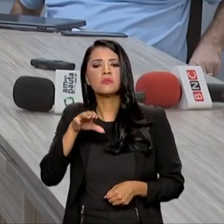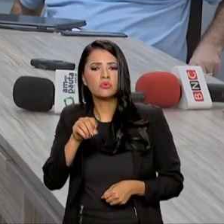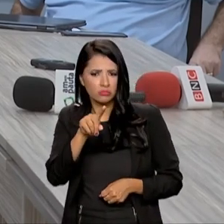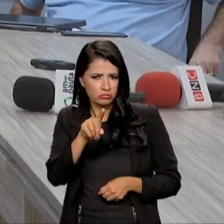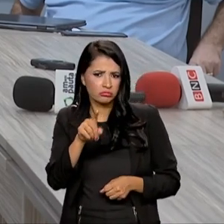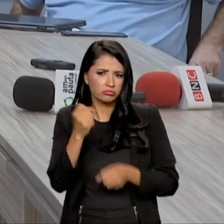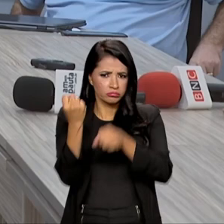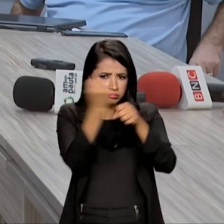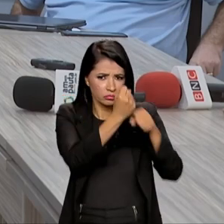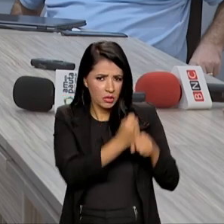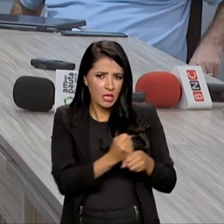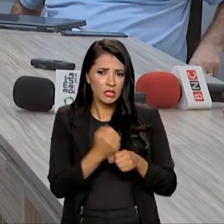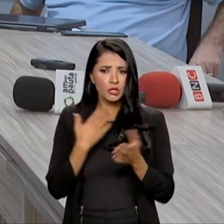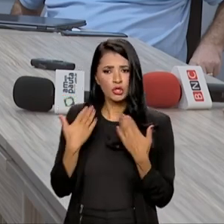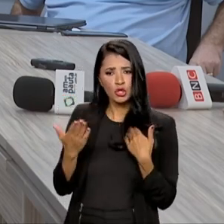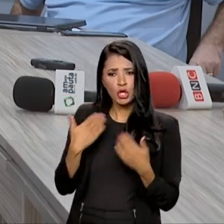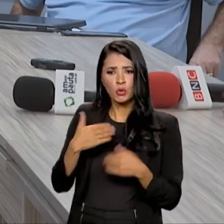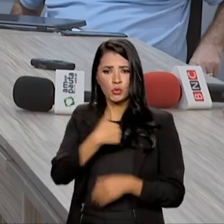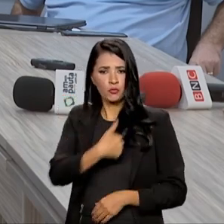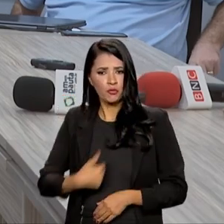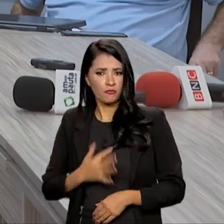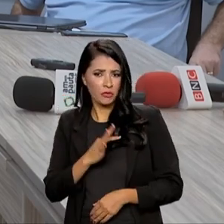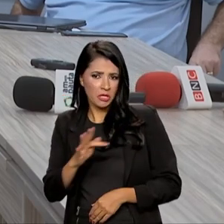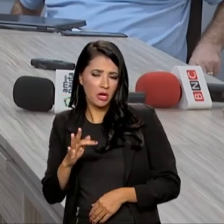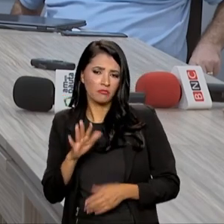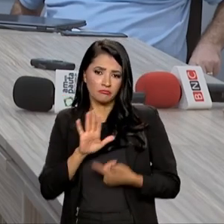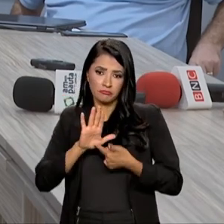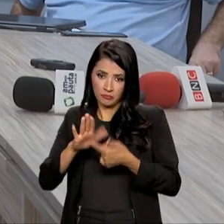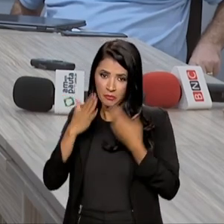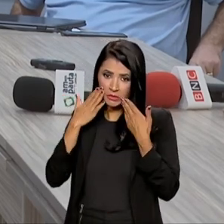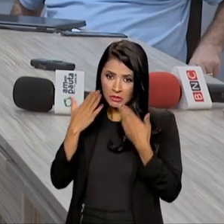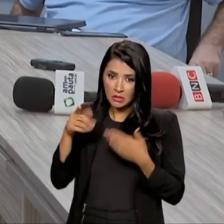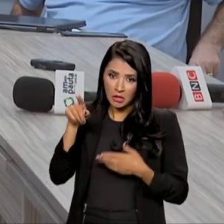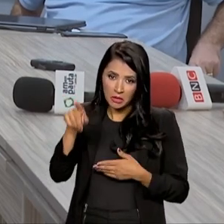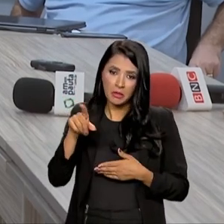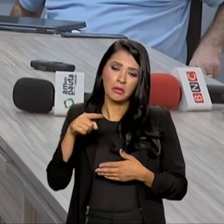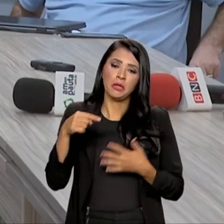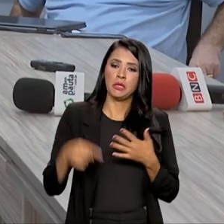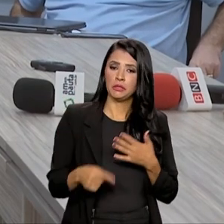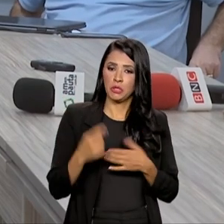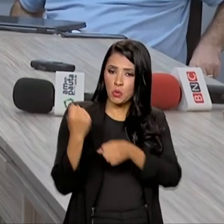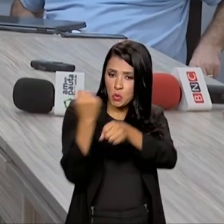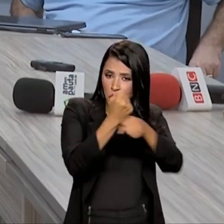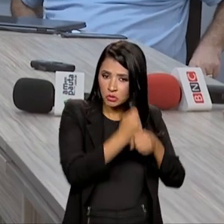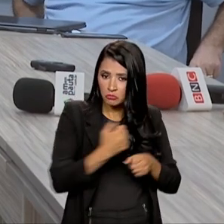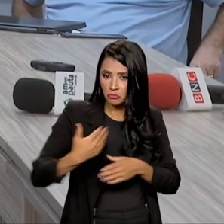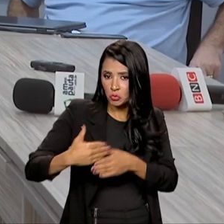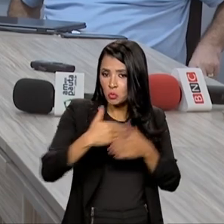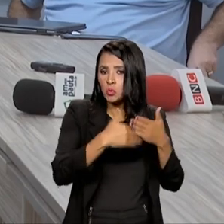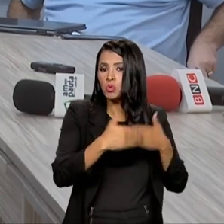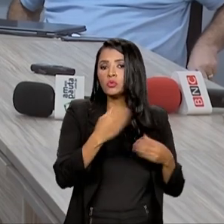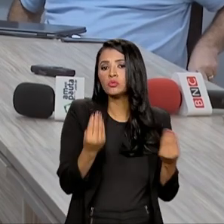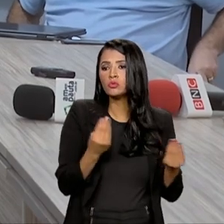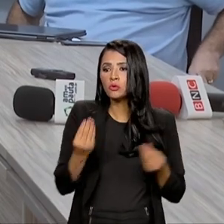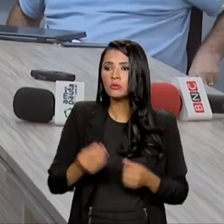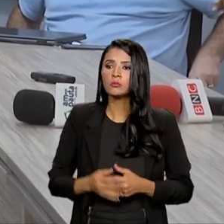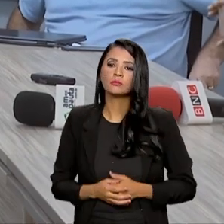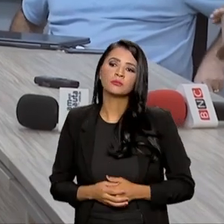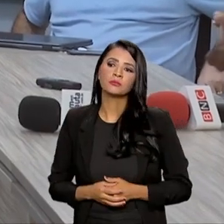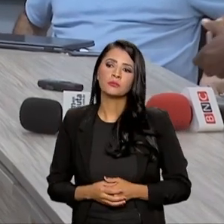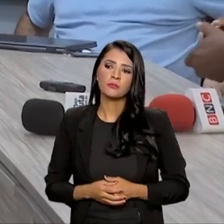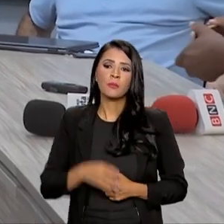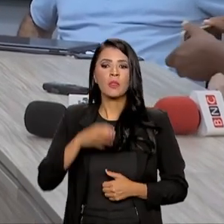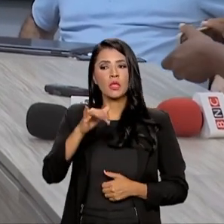buscar esse diálogo com governo federal para apresentar para ele essa questão para a construção do muro de arrimo. Sim,